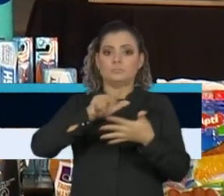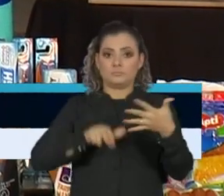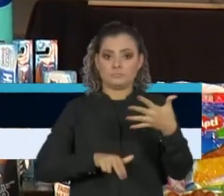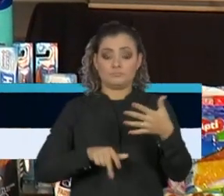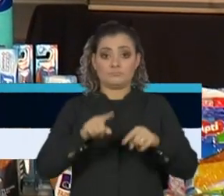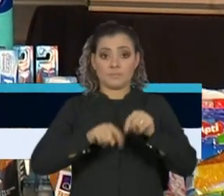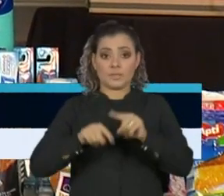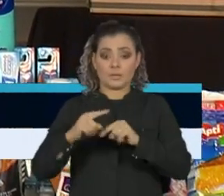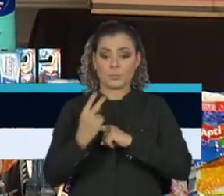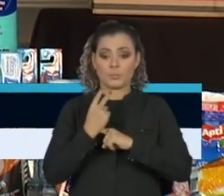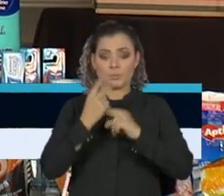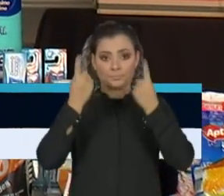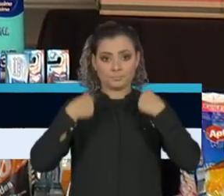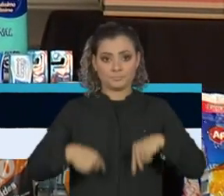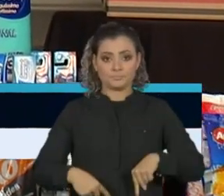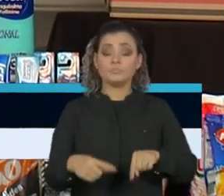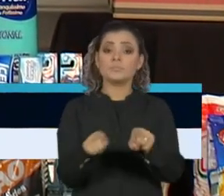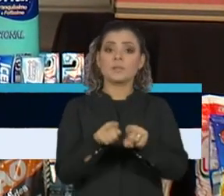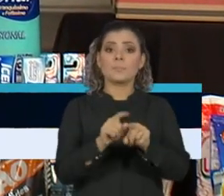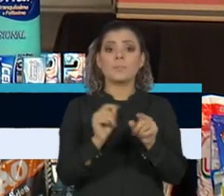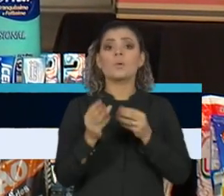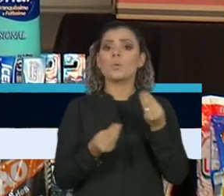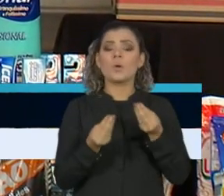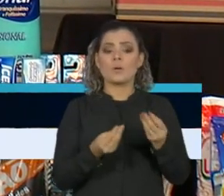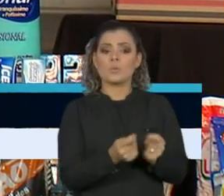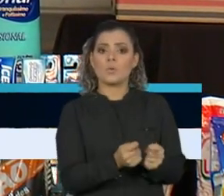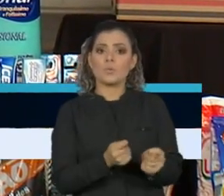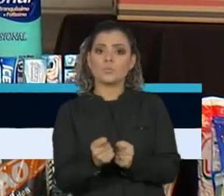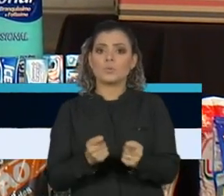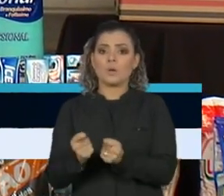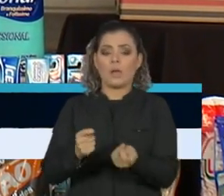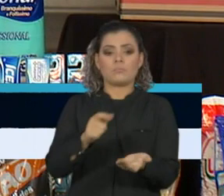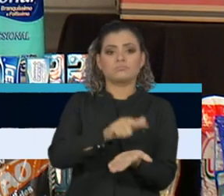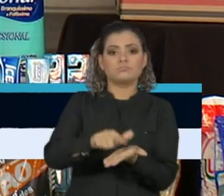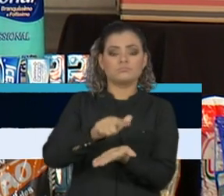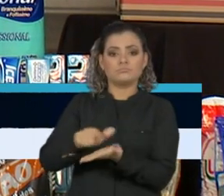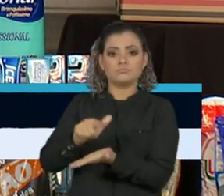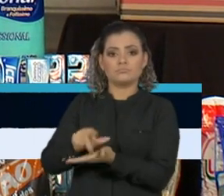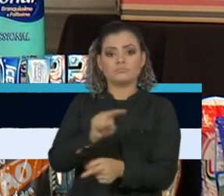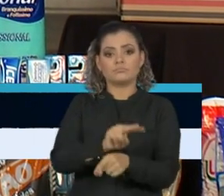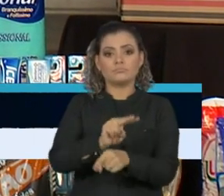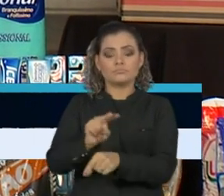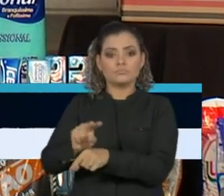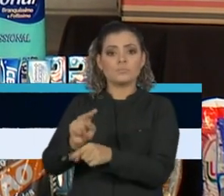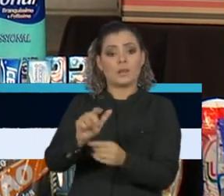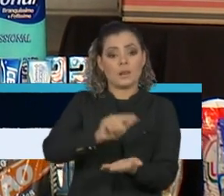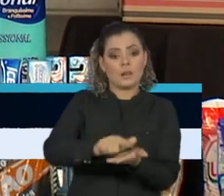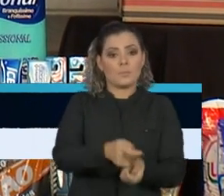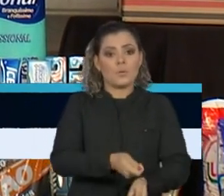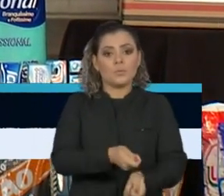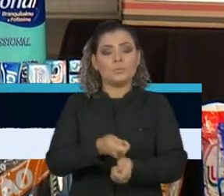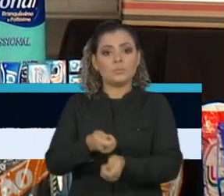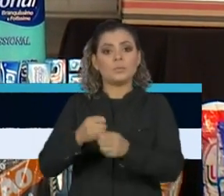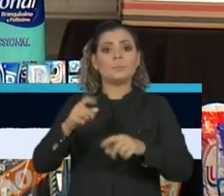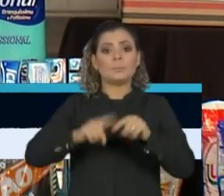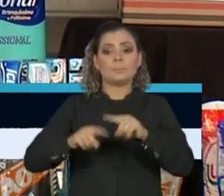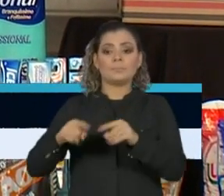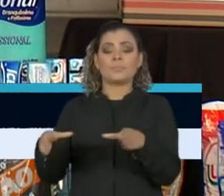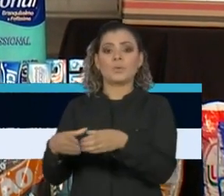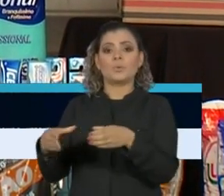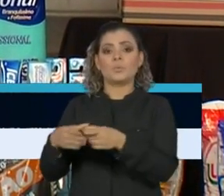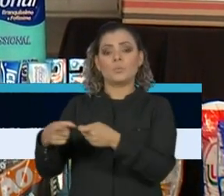Pensando em barreira química contra o vírus, elaboramos este kit de higiene e limpeza chancelado por médicos